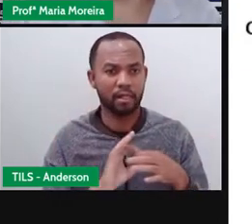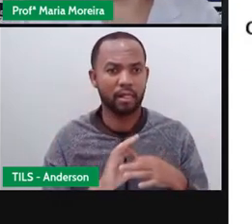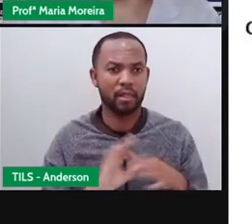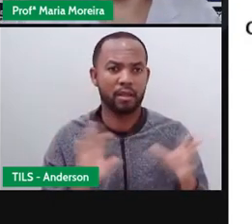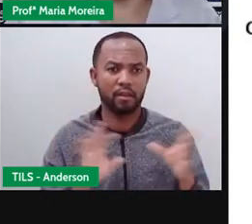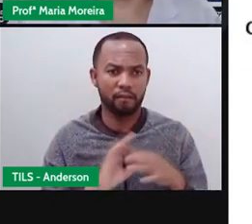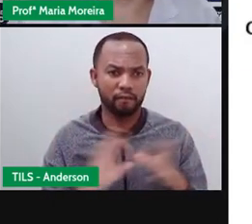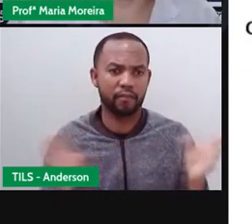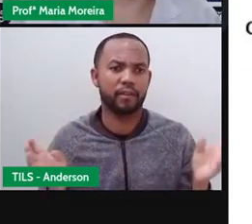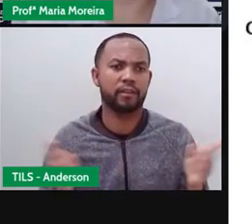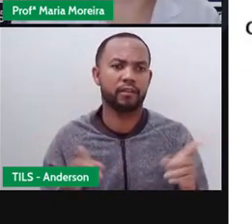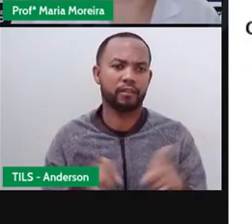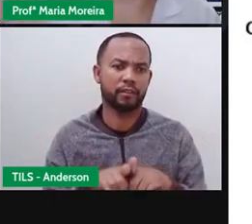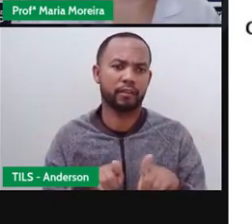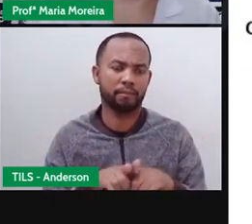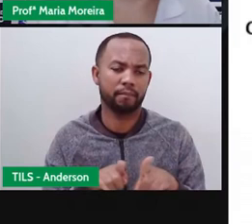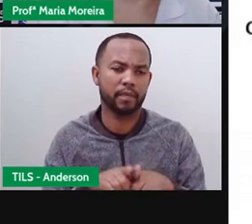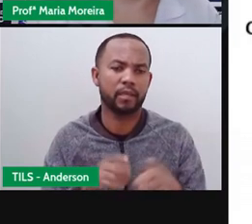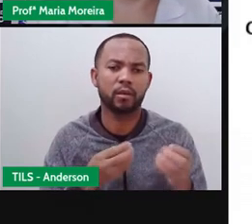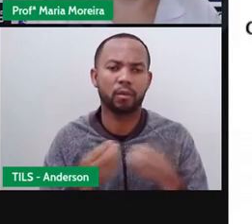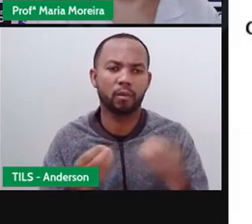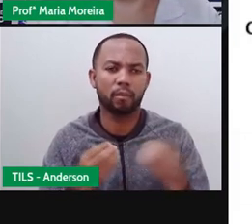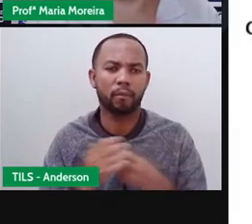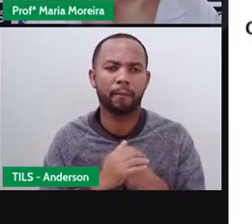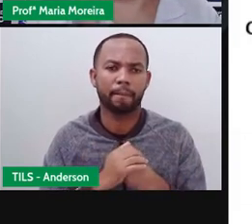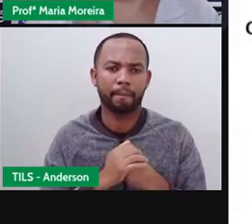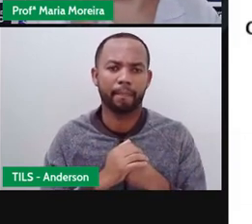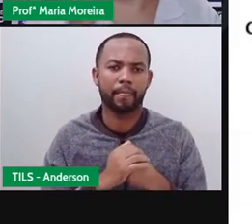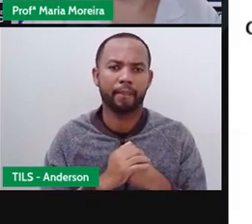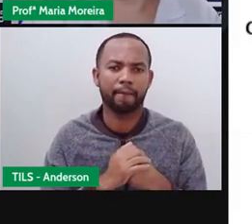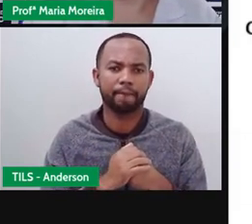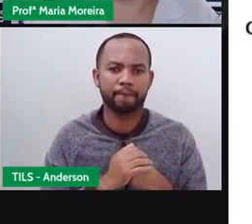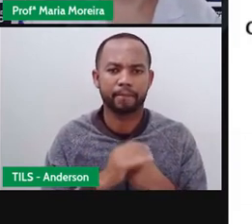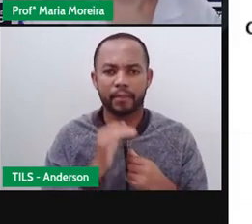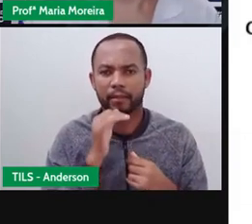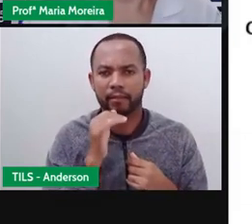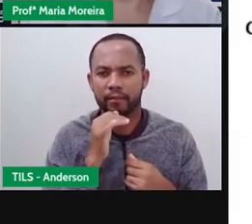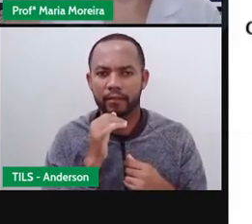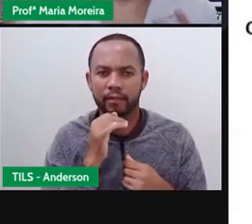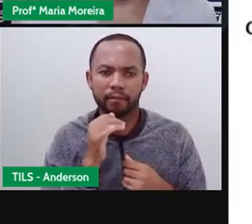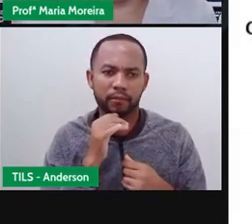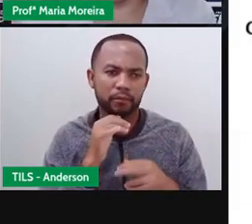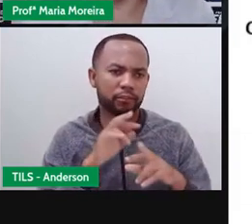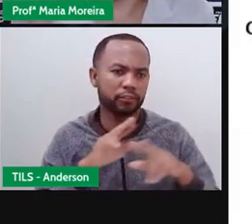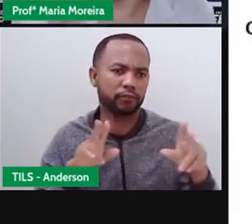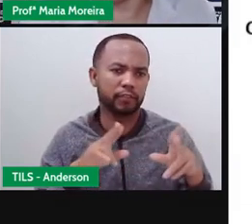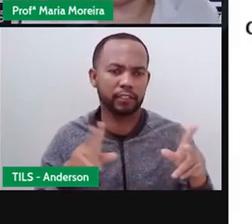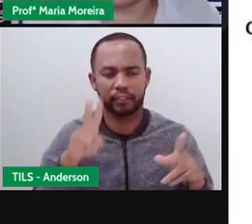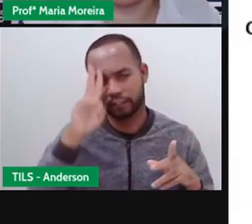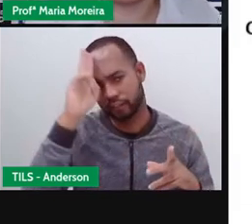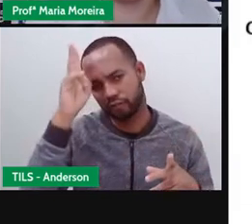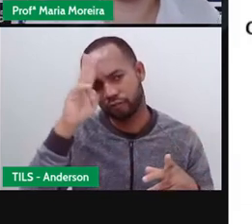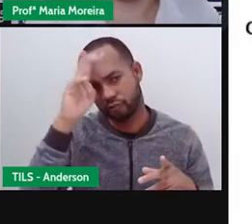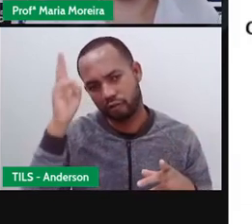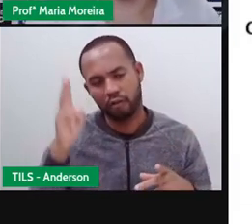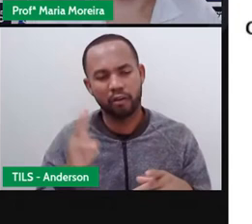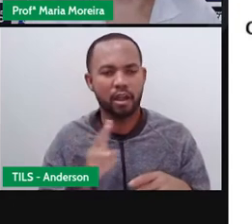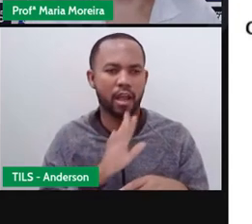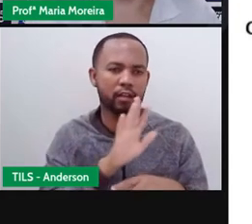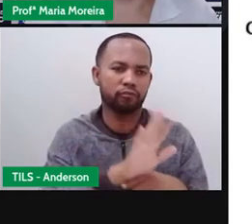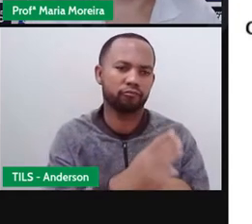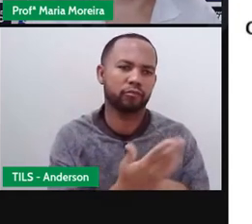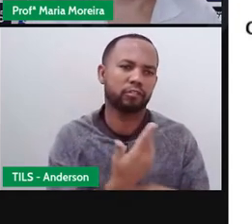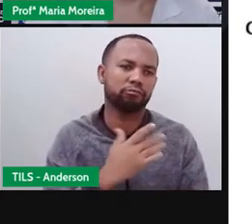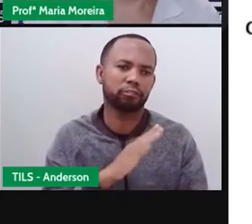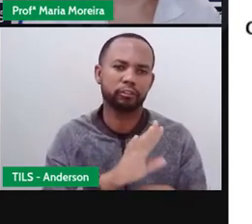Alguns dizem que o ratinho estava preso no início, como a Pró exemplificou aí pra vocês. Outras dizem que foi o leão que acabou prendendo aí